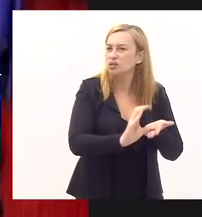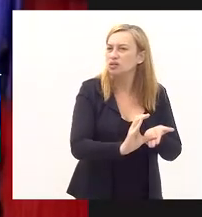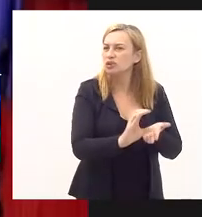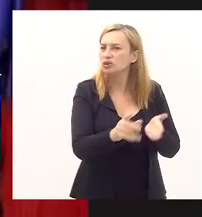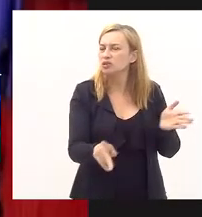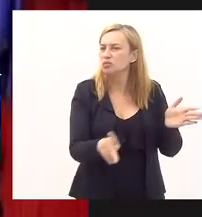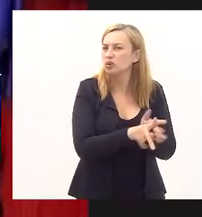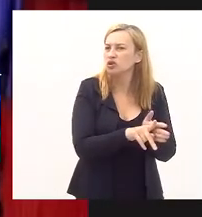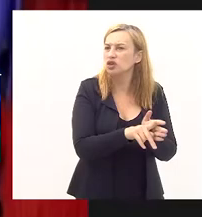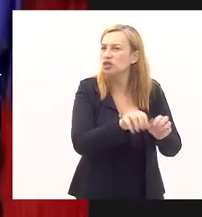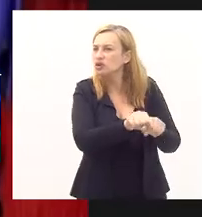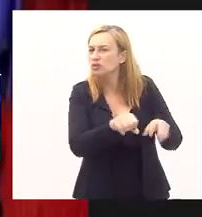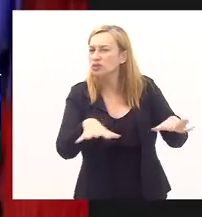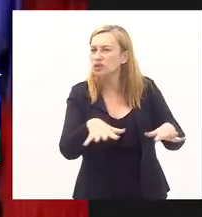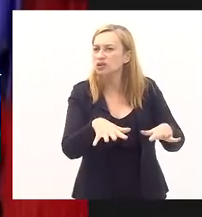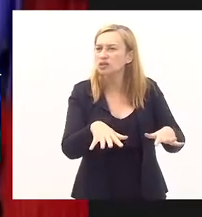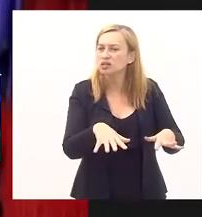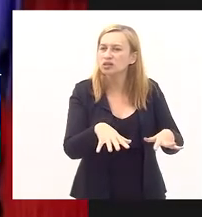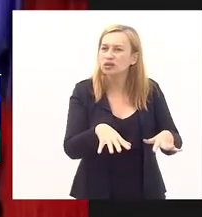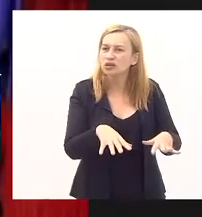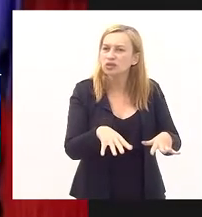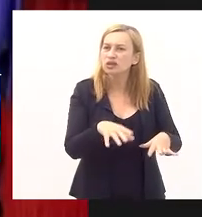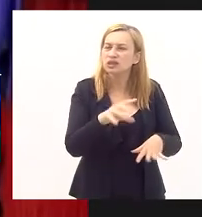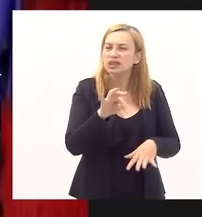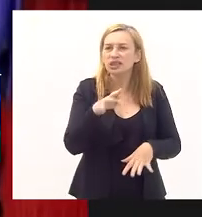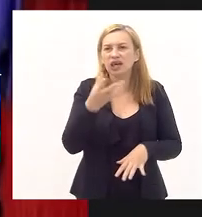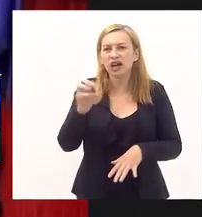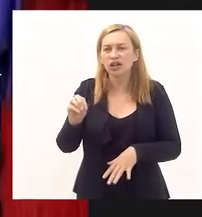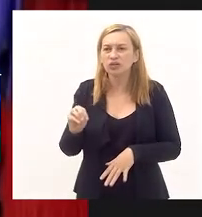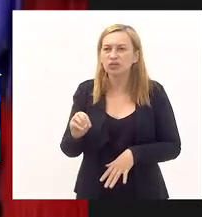projeto de ampliação do Centro Centro Antário.